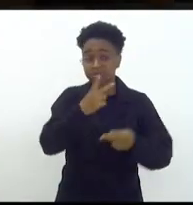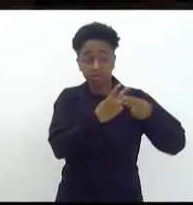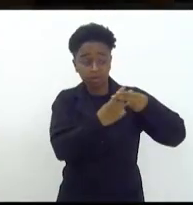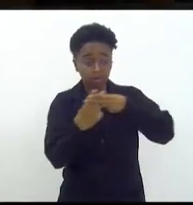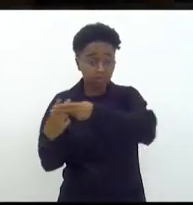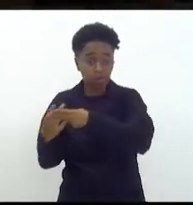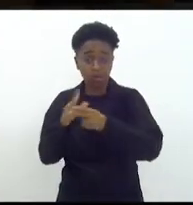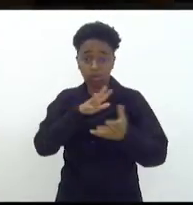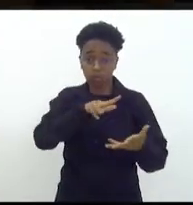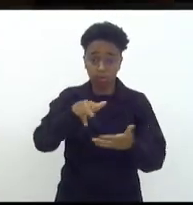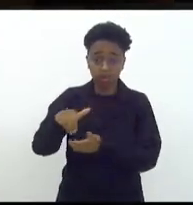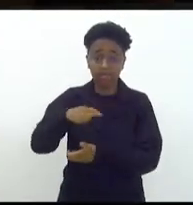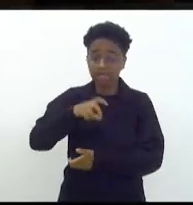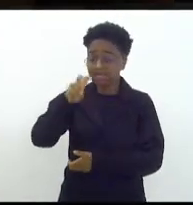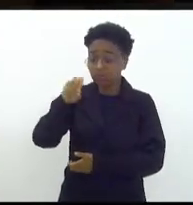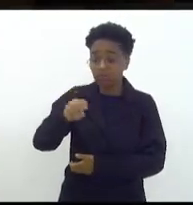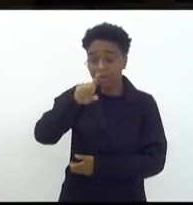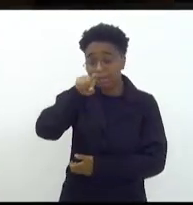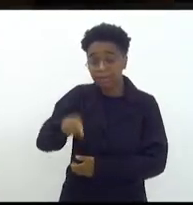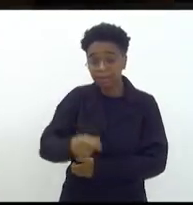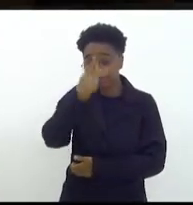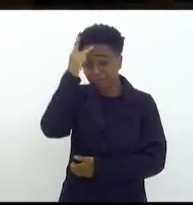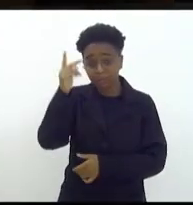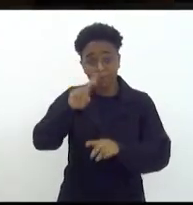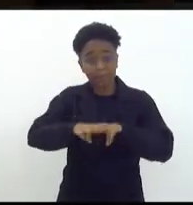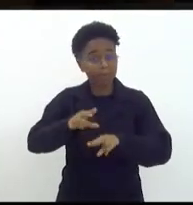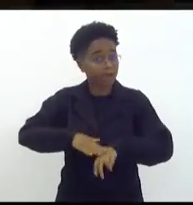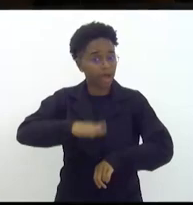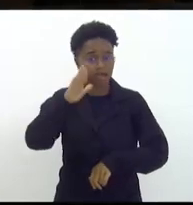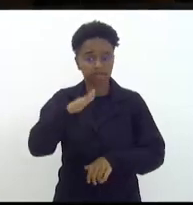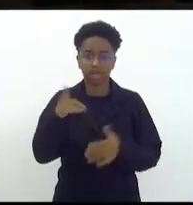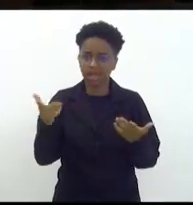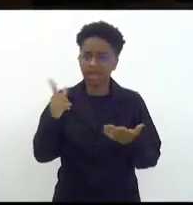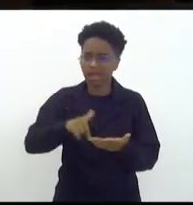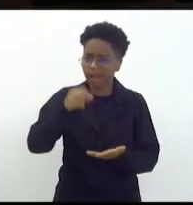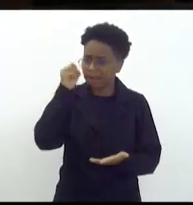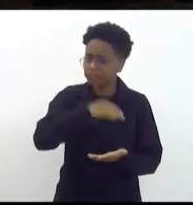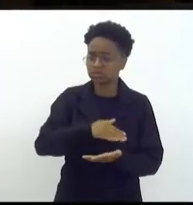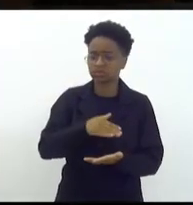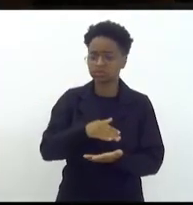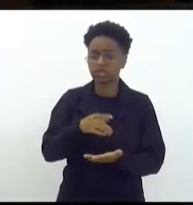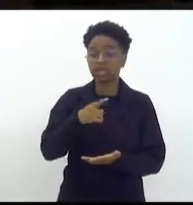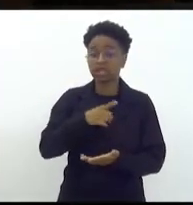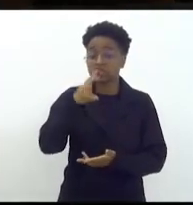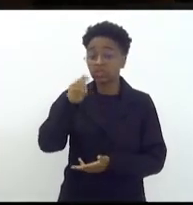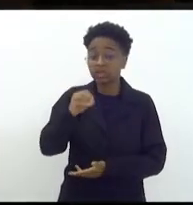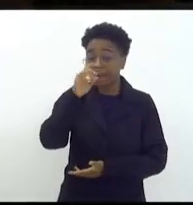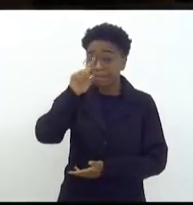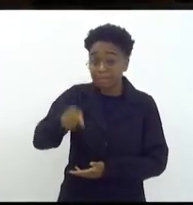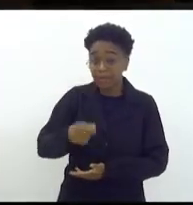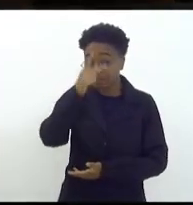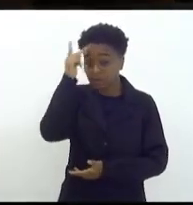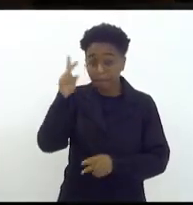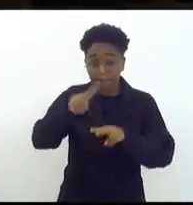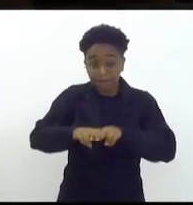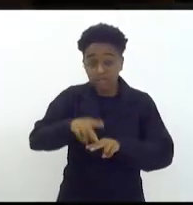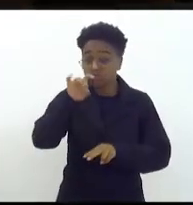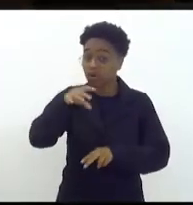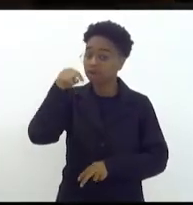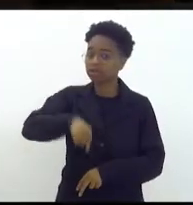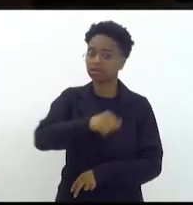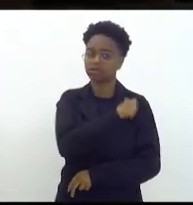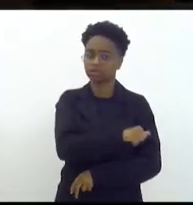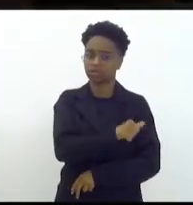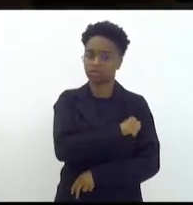mais de 50 mil presos isso é um escândalo são mais de 50 mil presos só no Rio de Janeiro